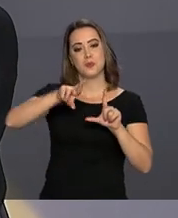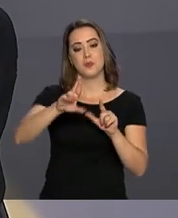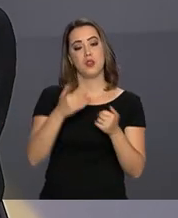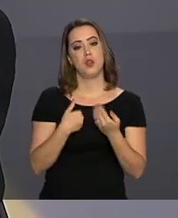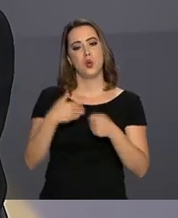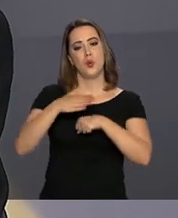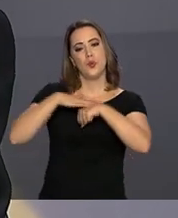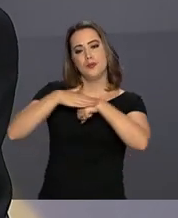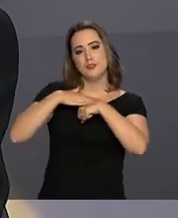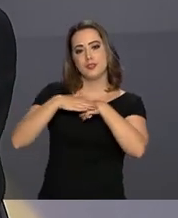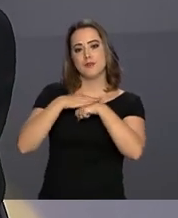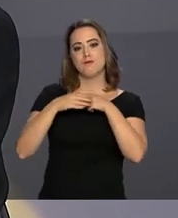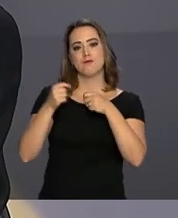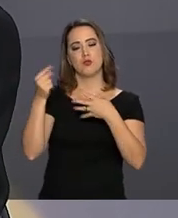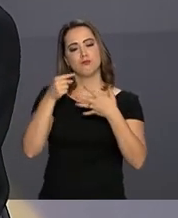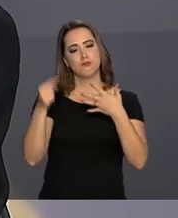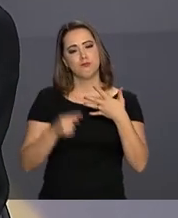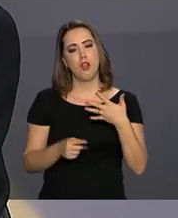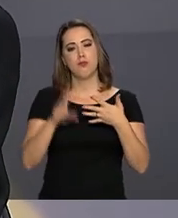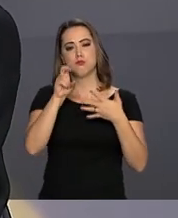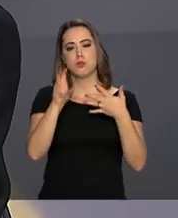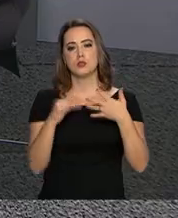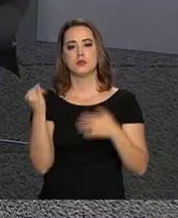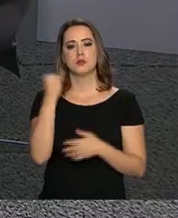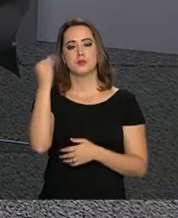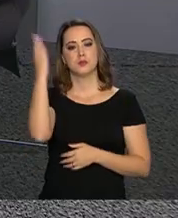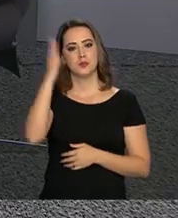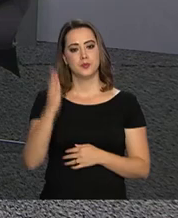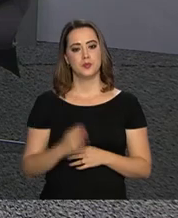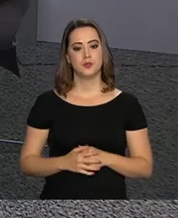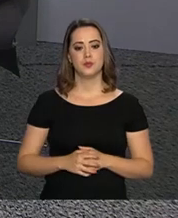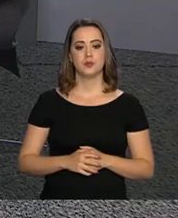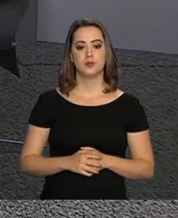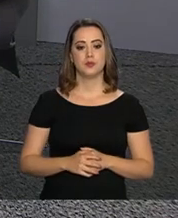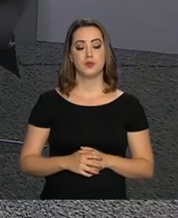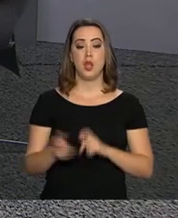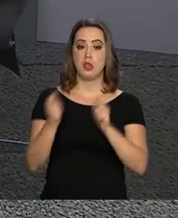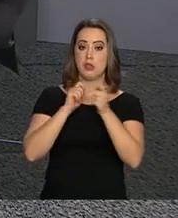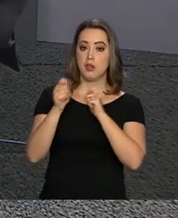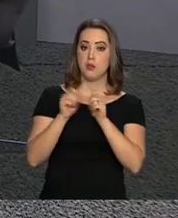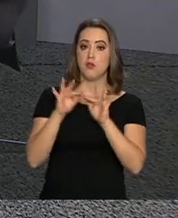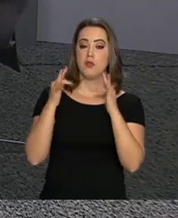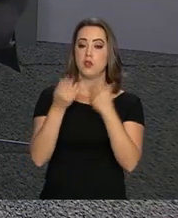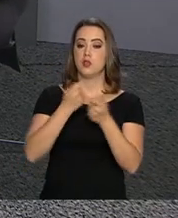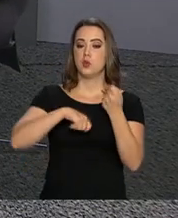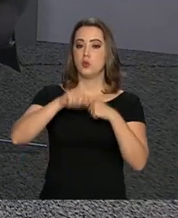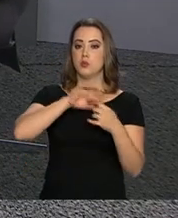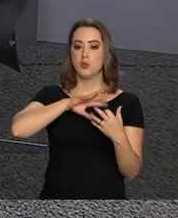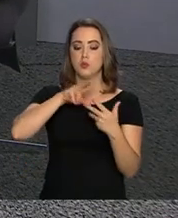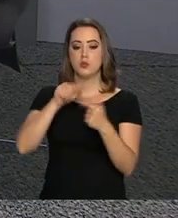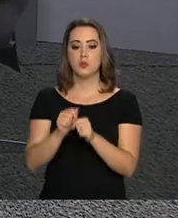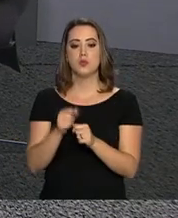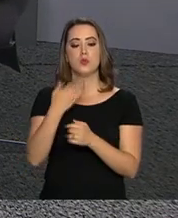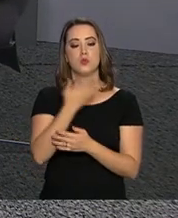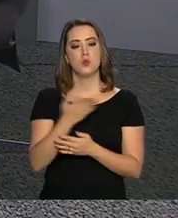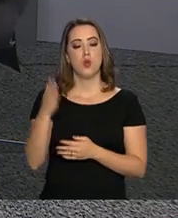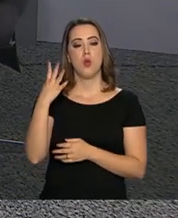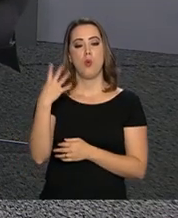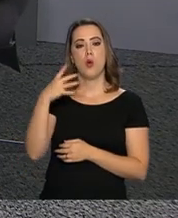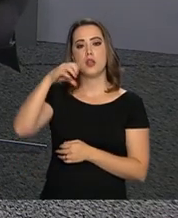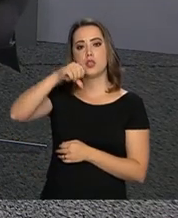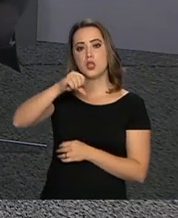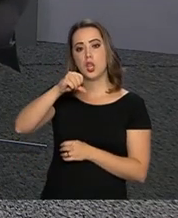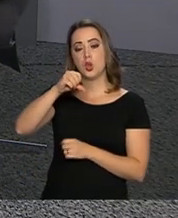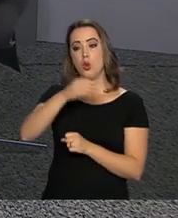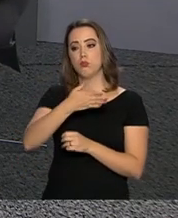conversando sobre os temas nacionais relevantes. A entrevista foi sobre o Foro Econômico Mundial, edição de número 49